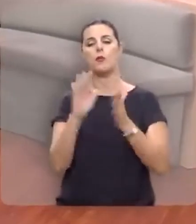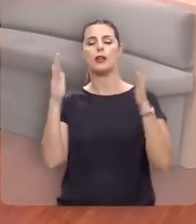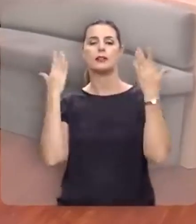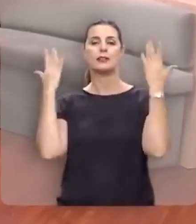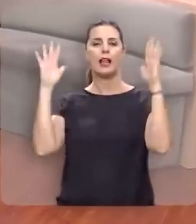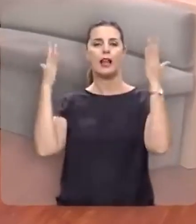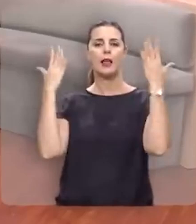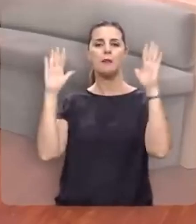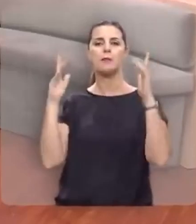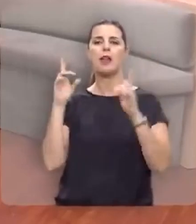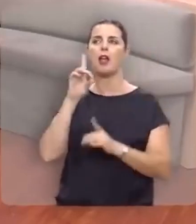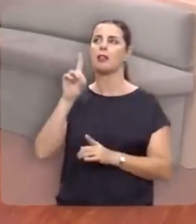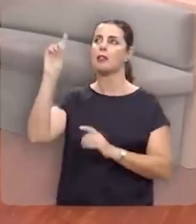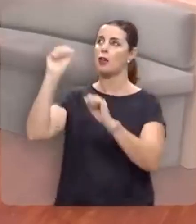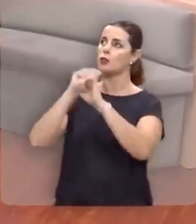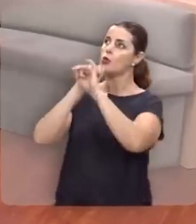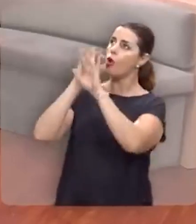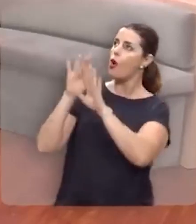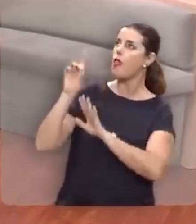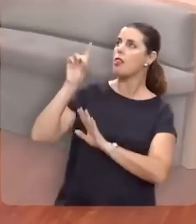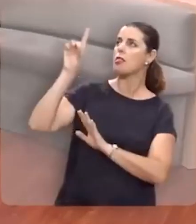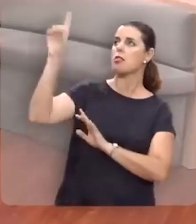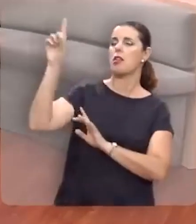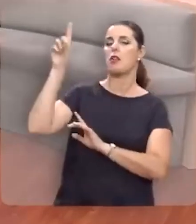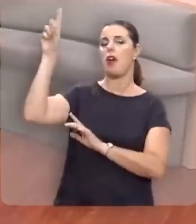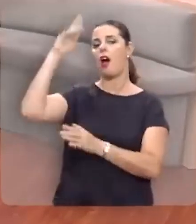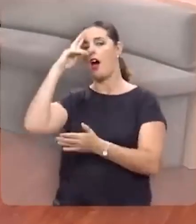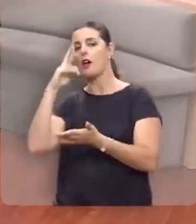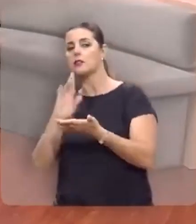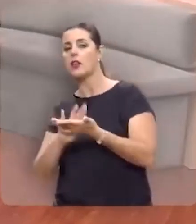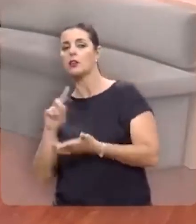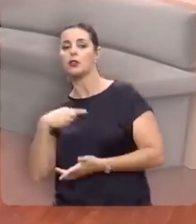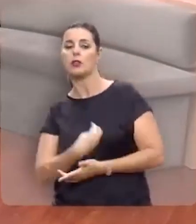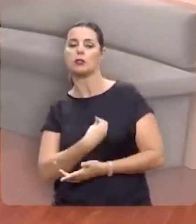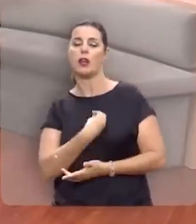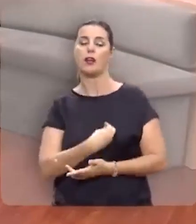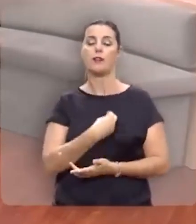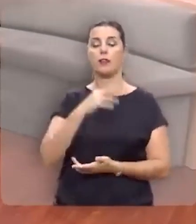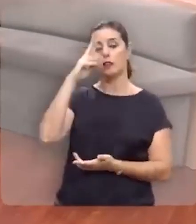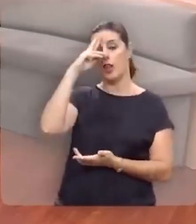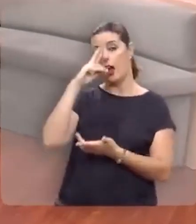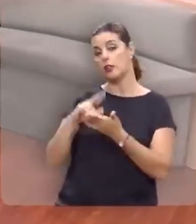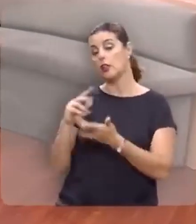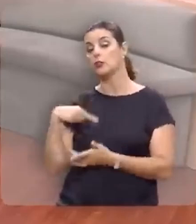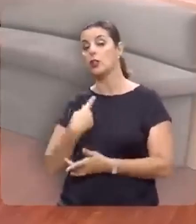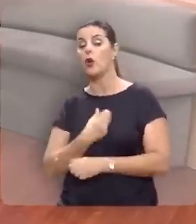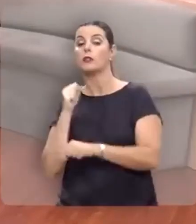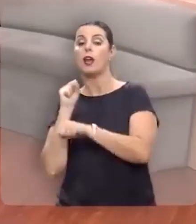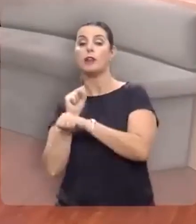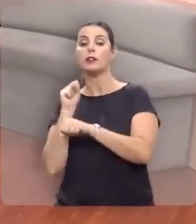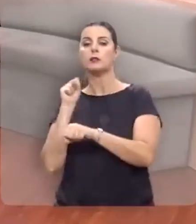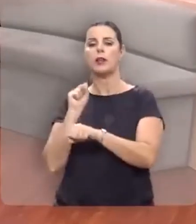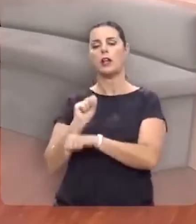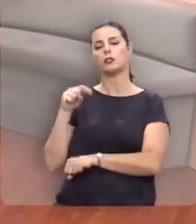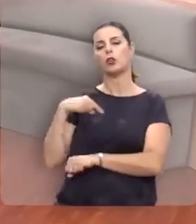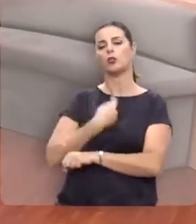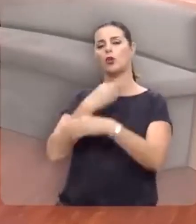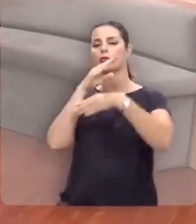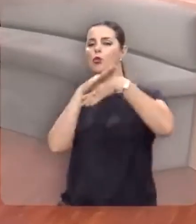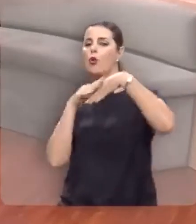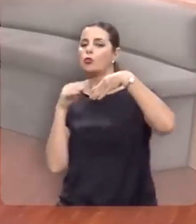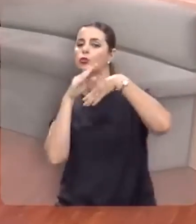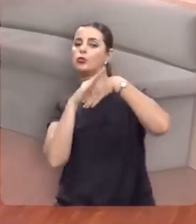celebrar este Deus, a glorificar este Deus, Ele é a razão da nossa vida, Ele é a razão da nossa esperança, Ele é o nosso